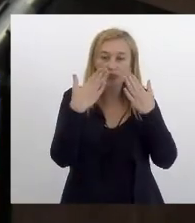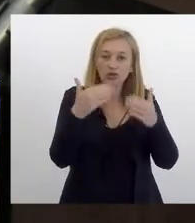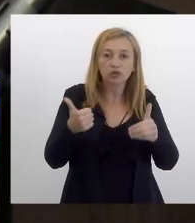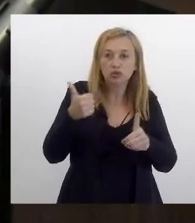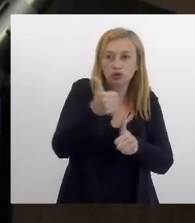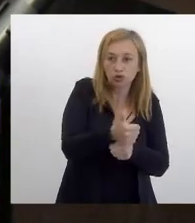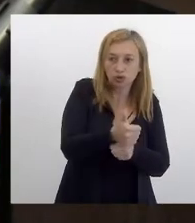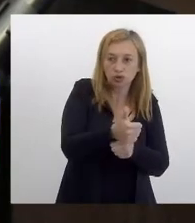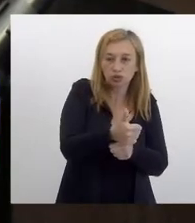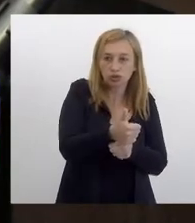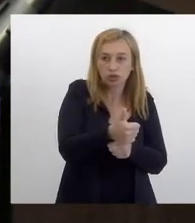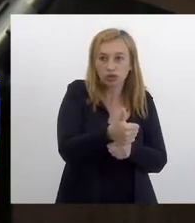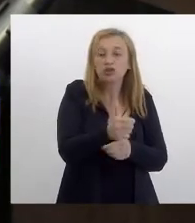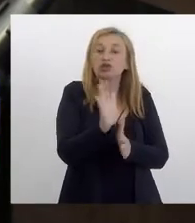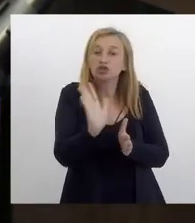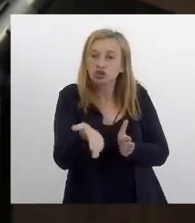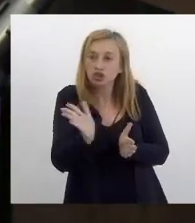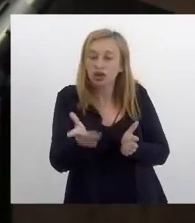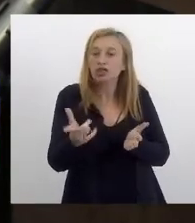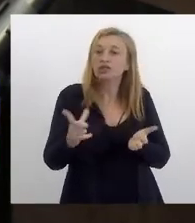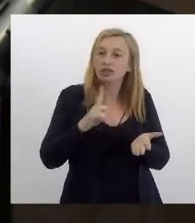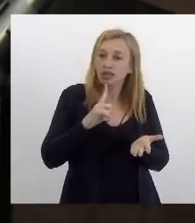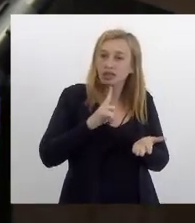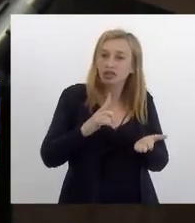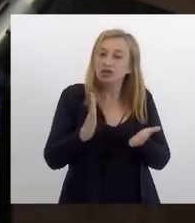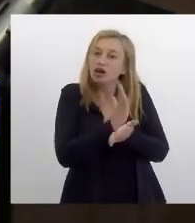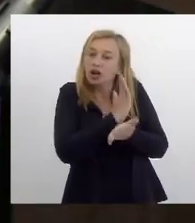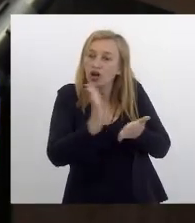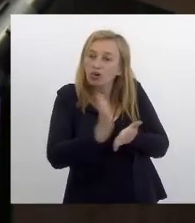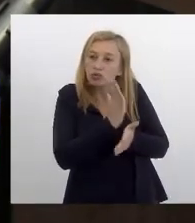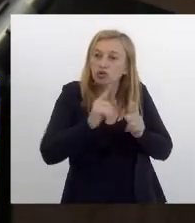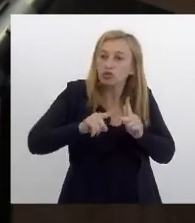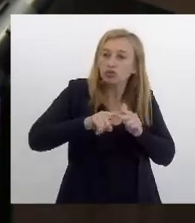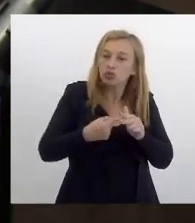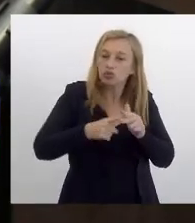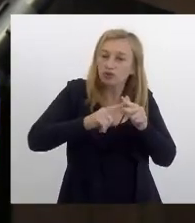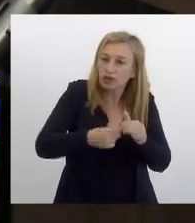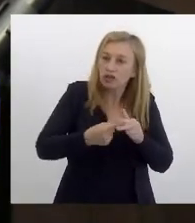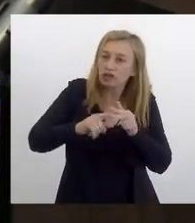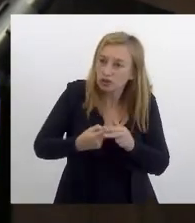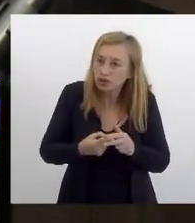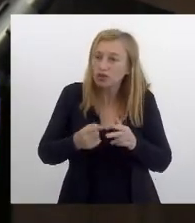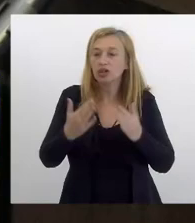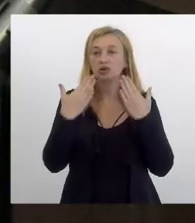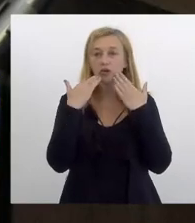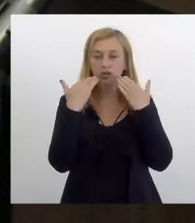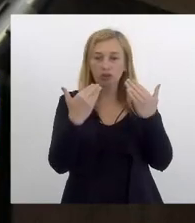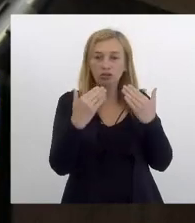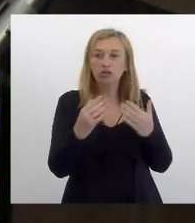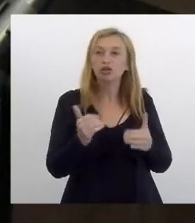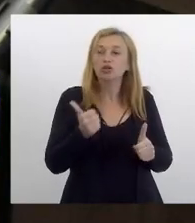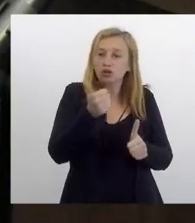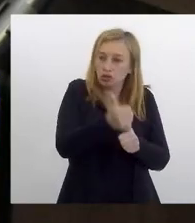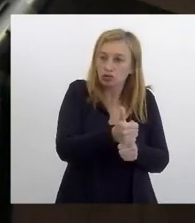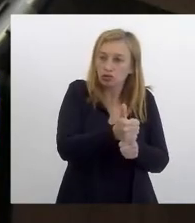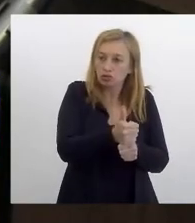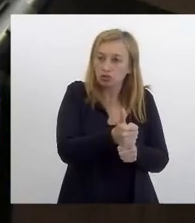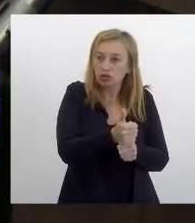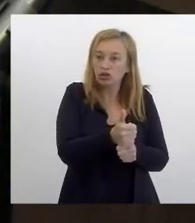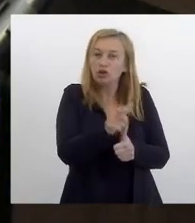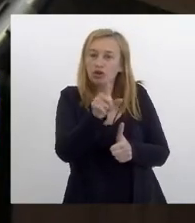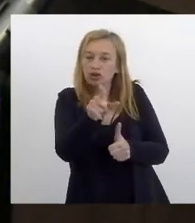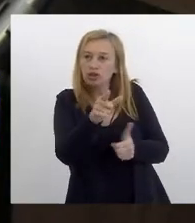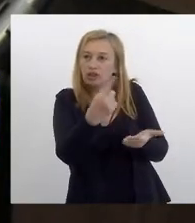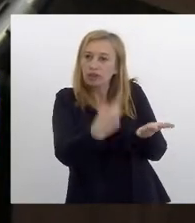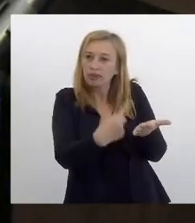substitutivo, porque já temos algumas modificações a serem feitas e com a audiência esse substitutivo a audiência inclusive